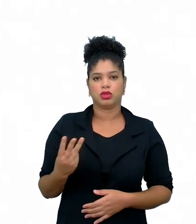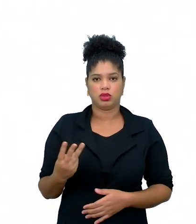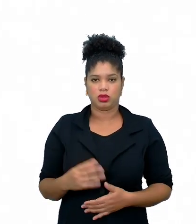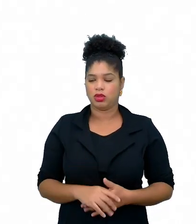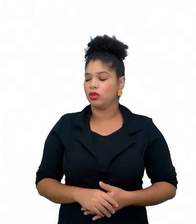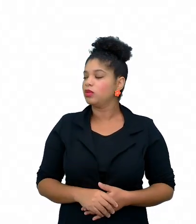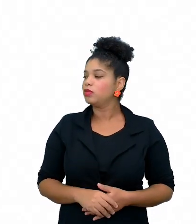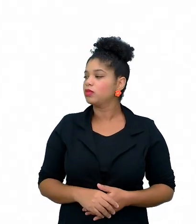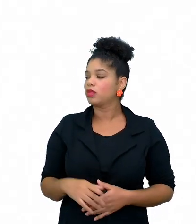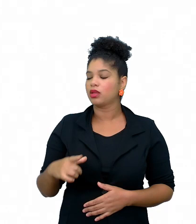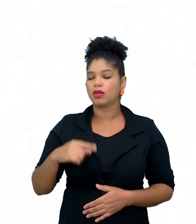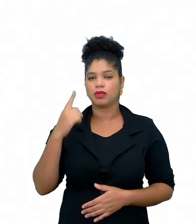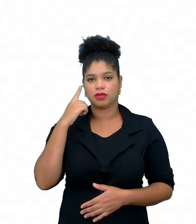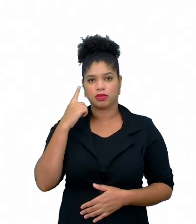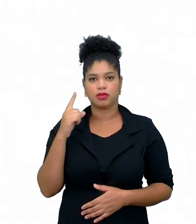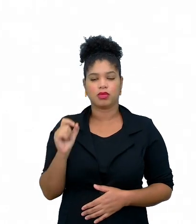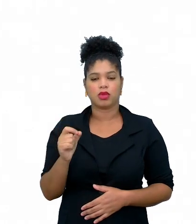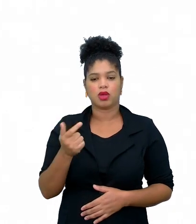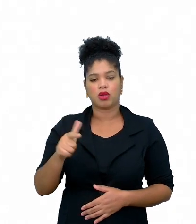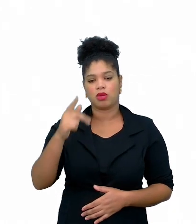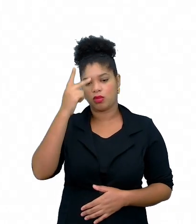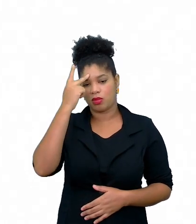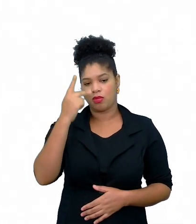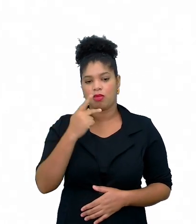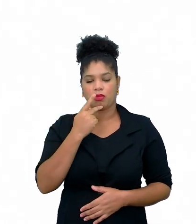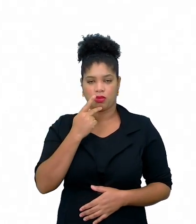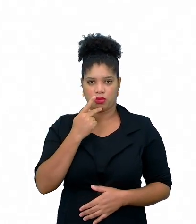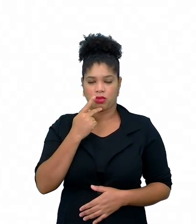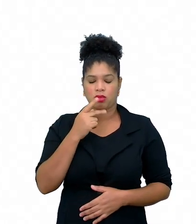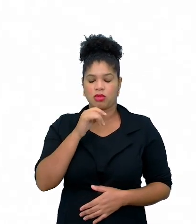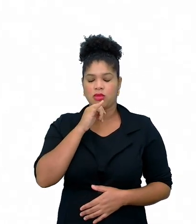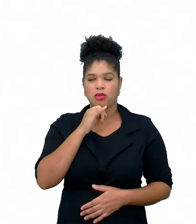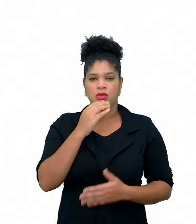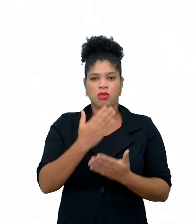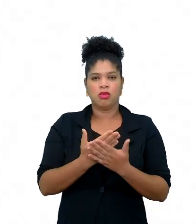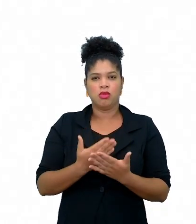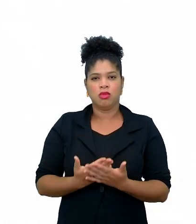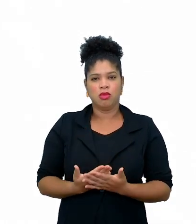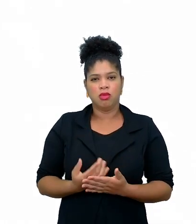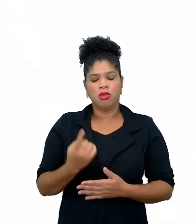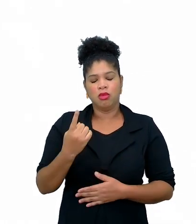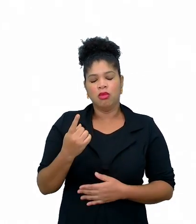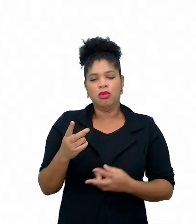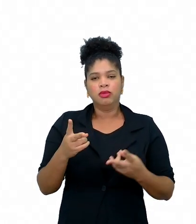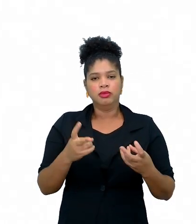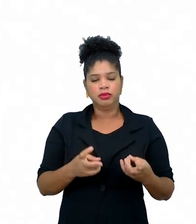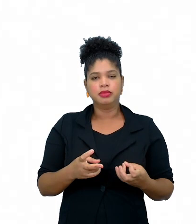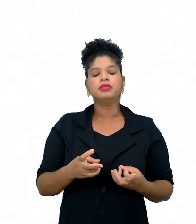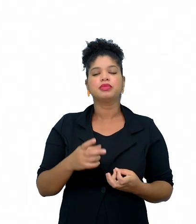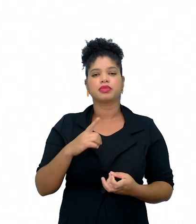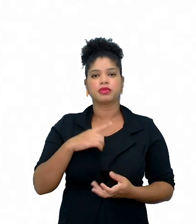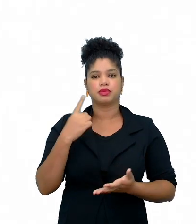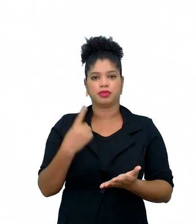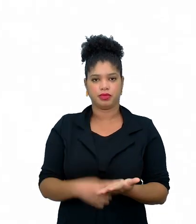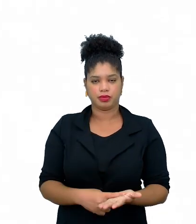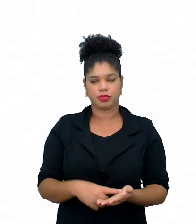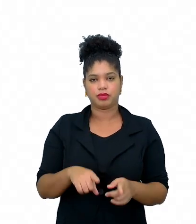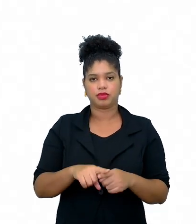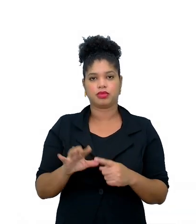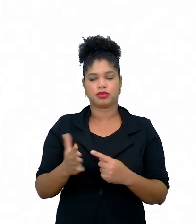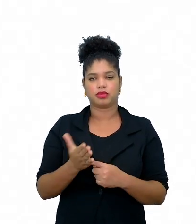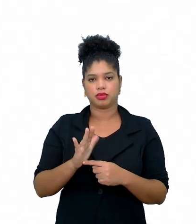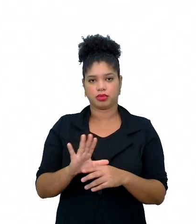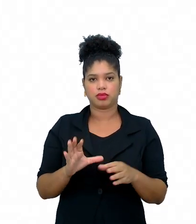e ele pensa numa personalização, então, na aula 1, ele vai observar um comprometimento, a colaboração entre os